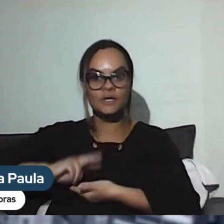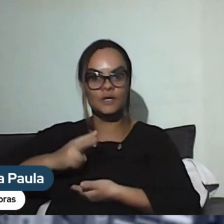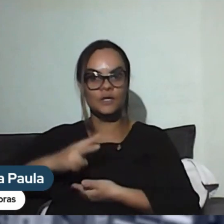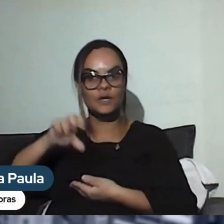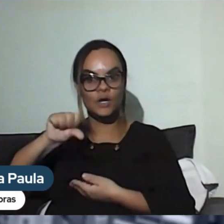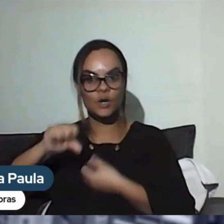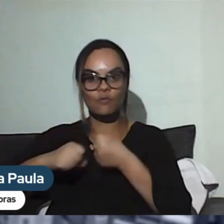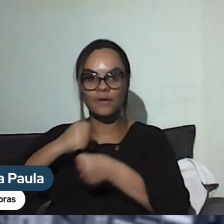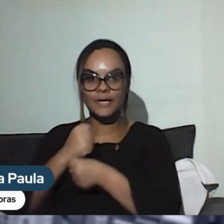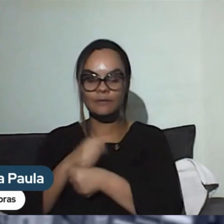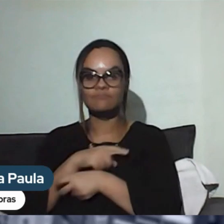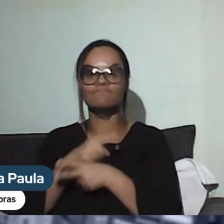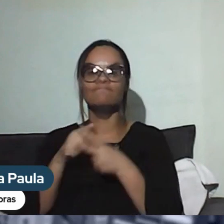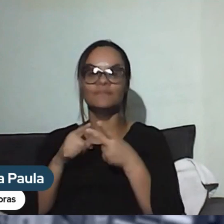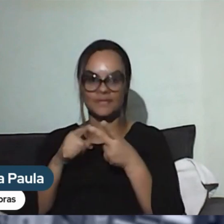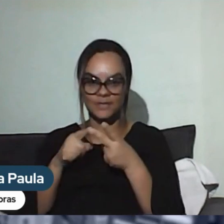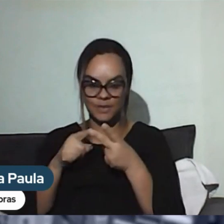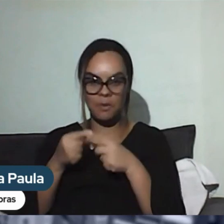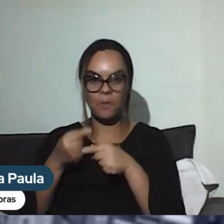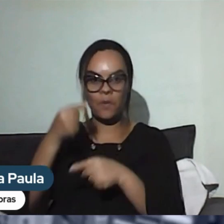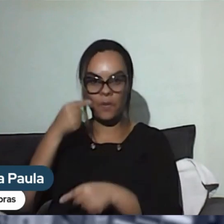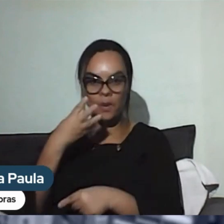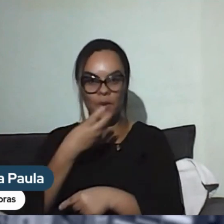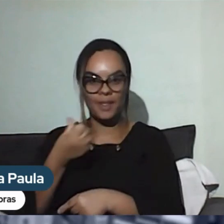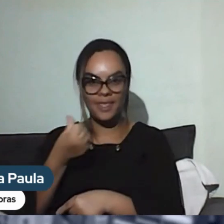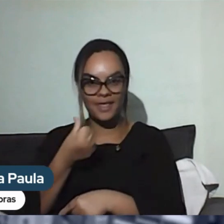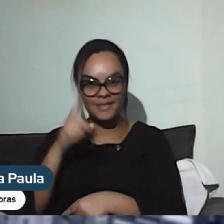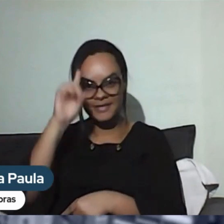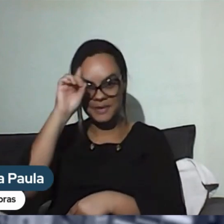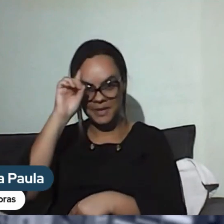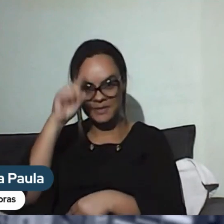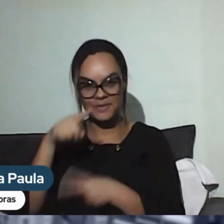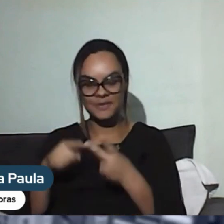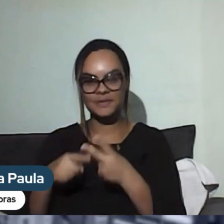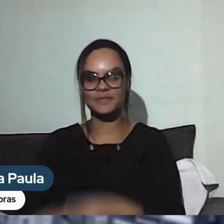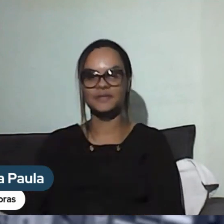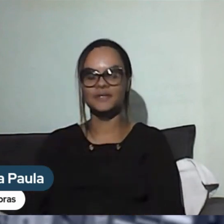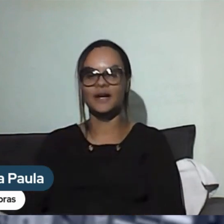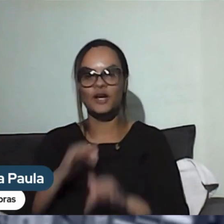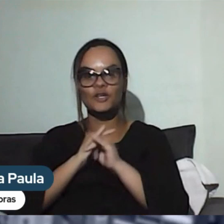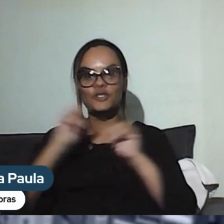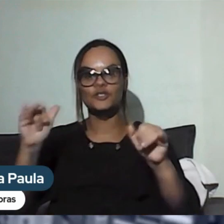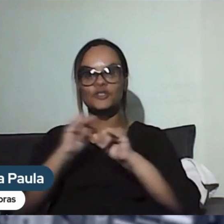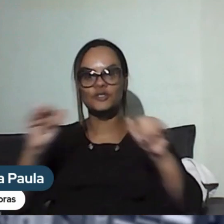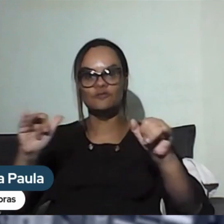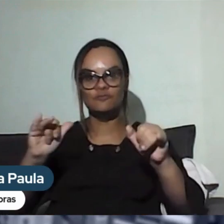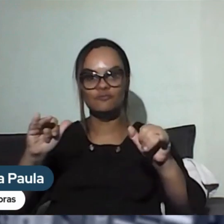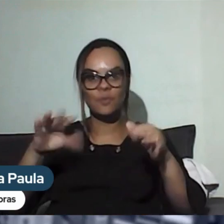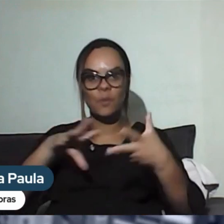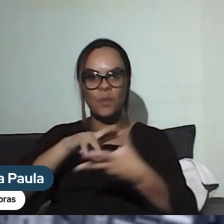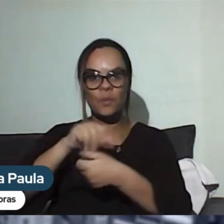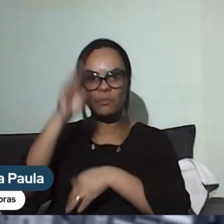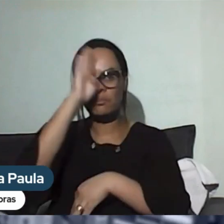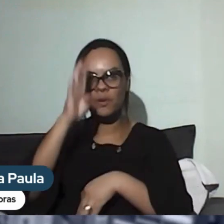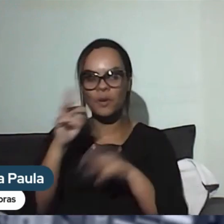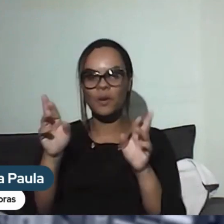anos, divulgue em todo o Brasil aí o trabalho da Liga de Transplantados do Brasil, e eu sei que você tem uma relação muito grande